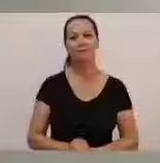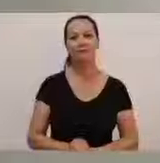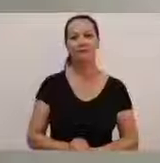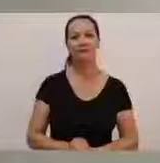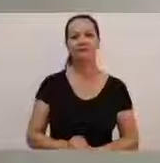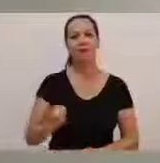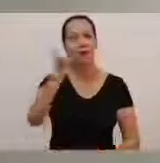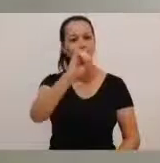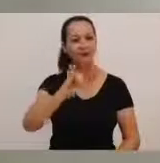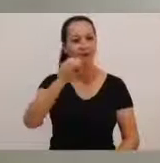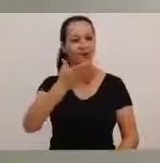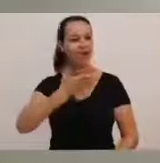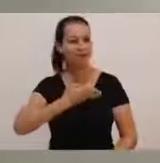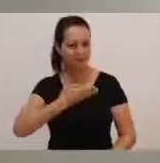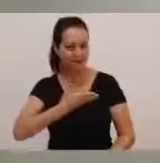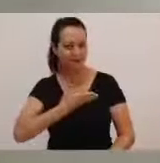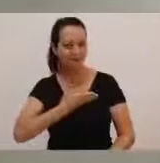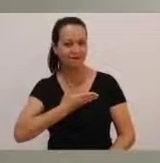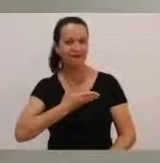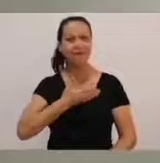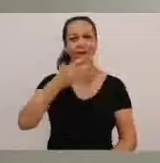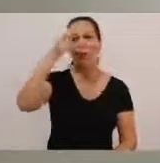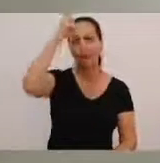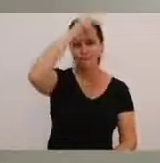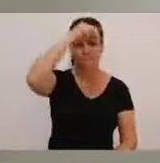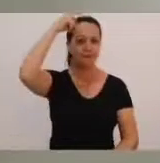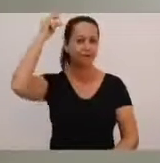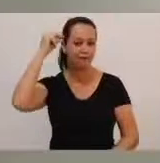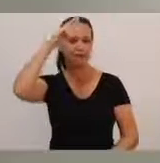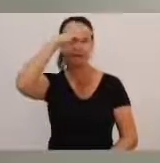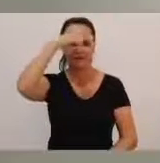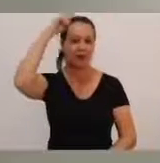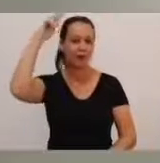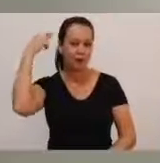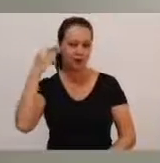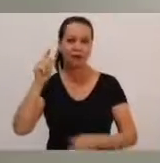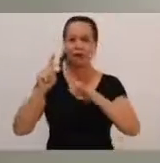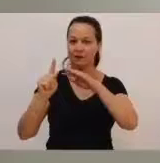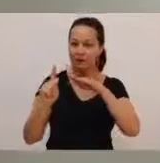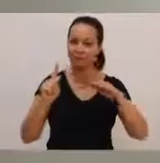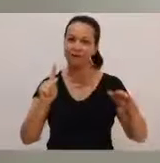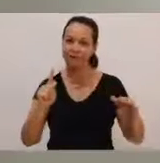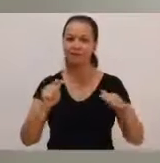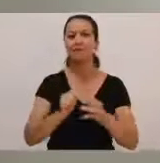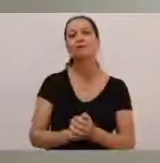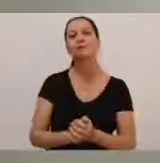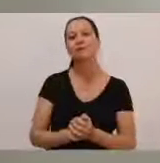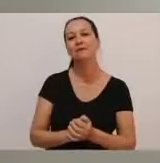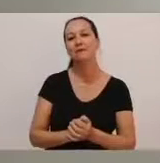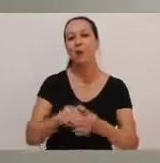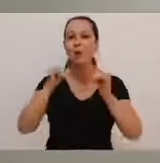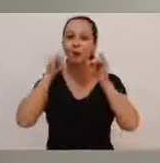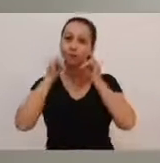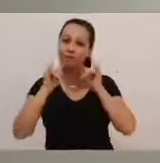Olá, amigos, minhas amigas. Aqui o prefeito de Guaratuba, Roberto Justus, com uma